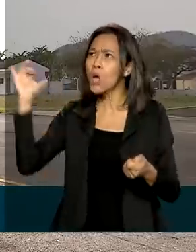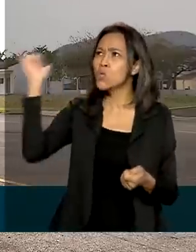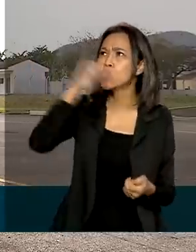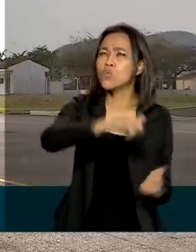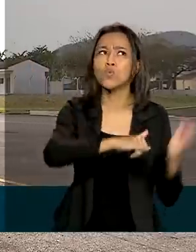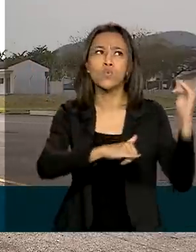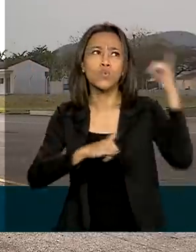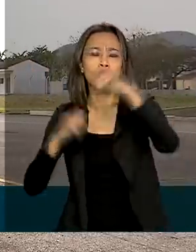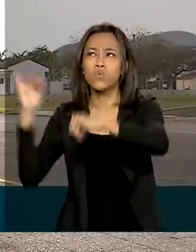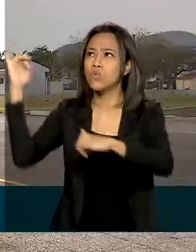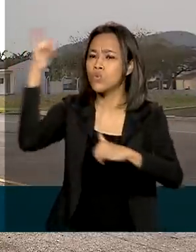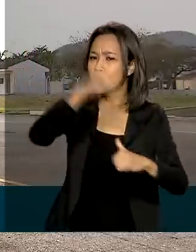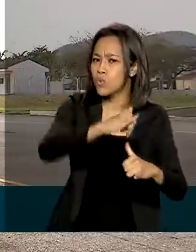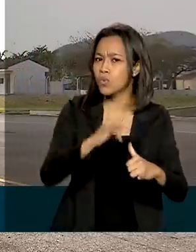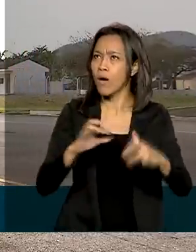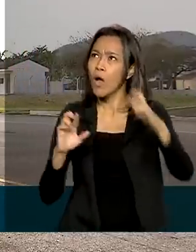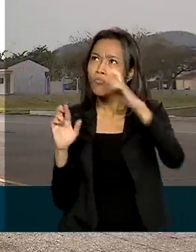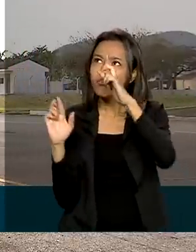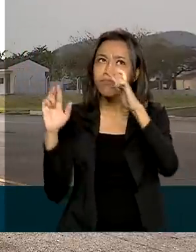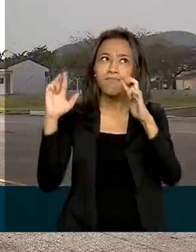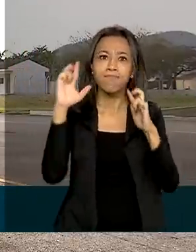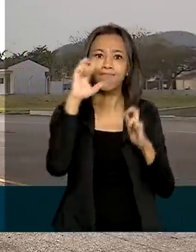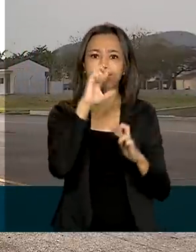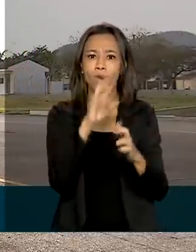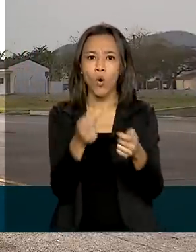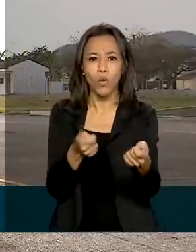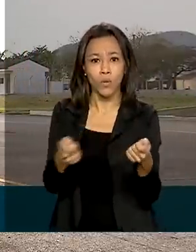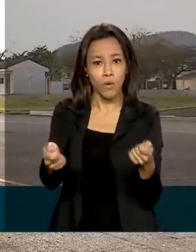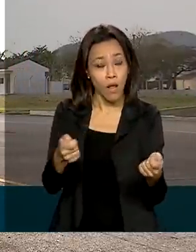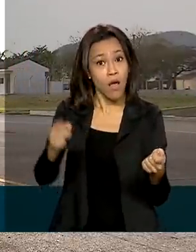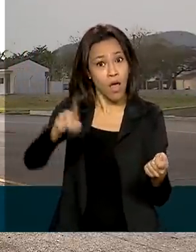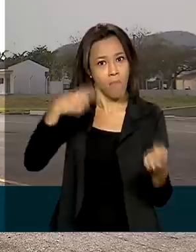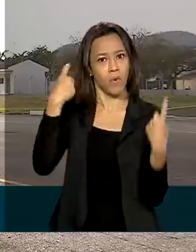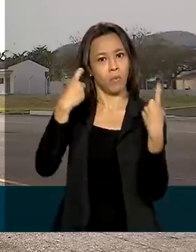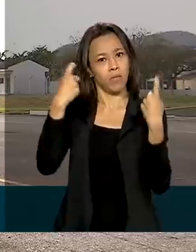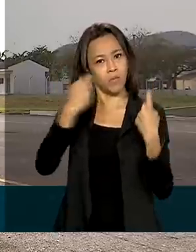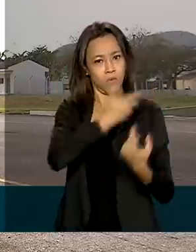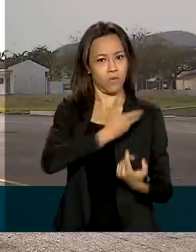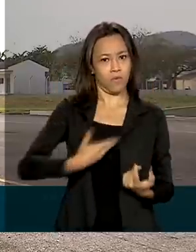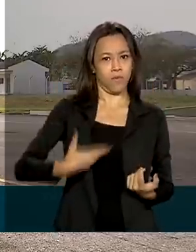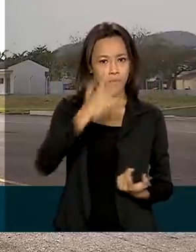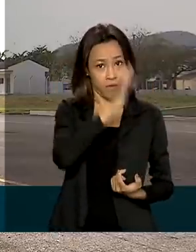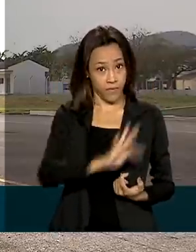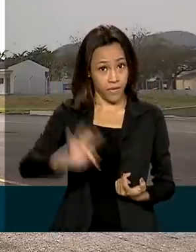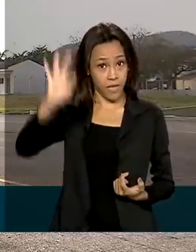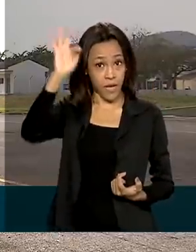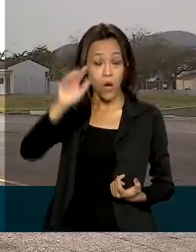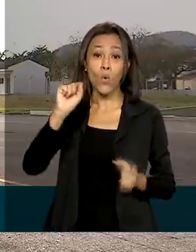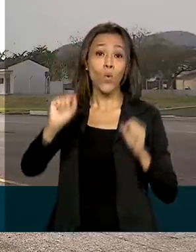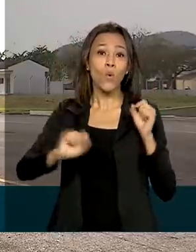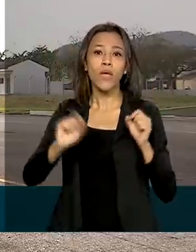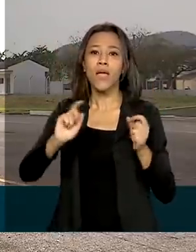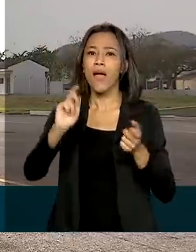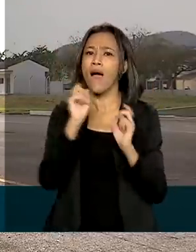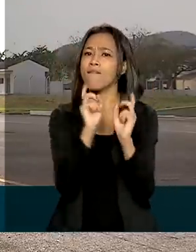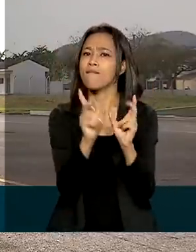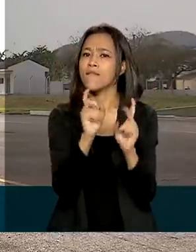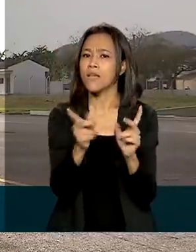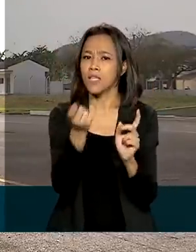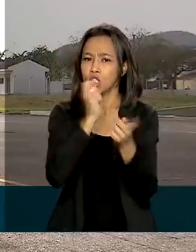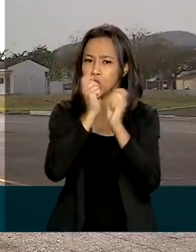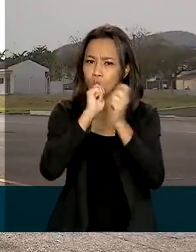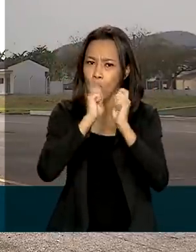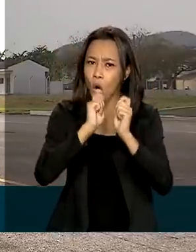no país. Uma das principais preocupações do governo federal é o tráfico internacional de drogas. Esse